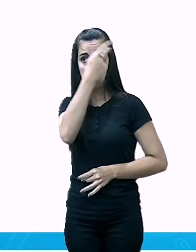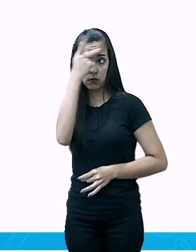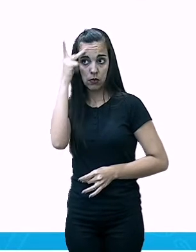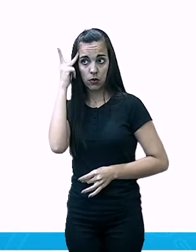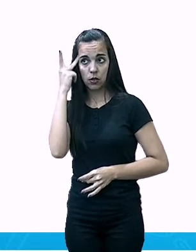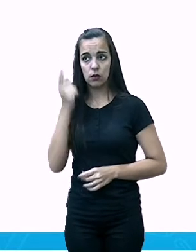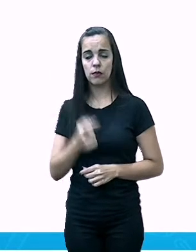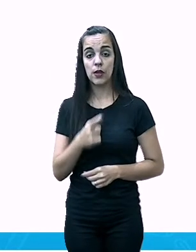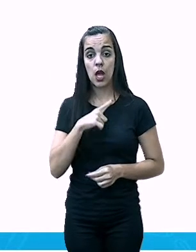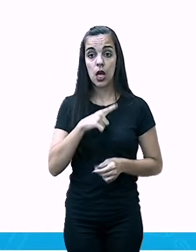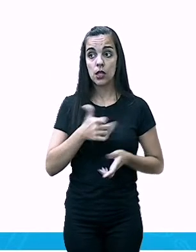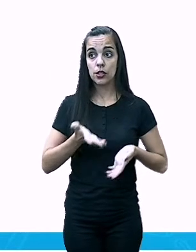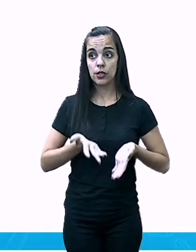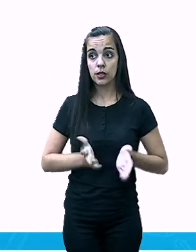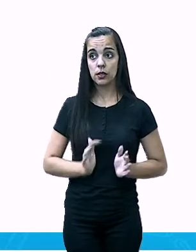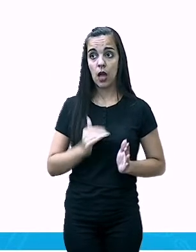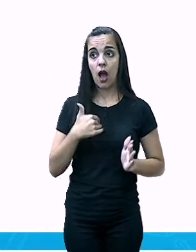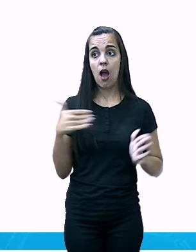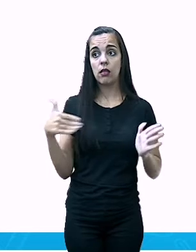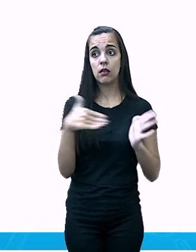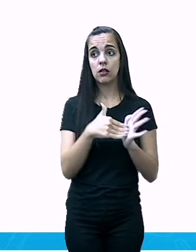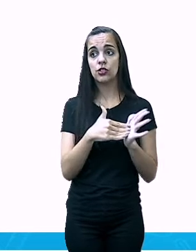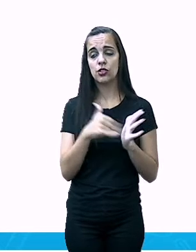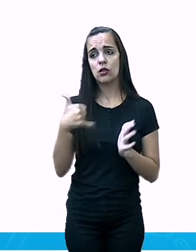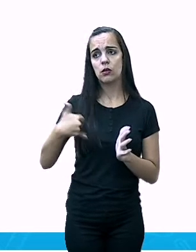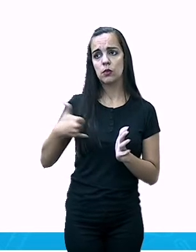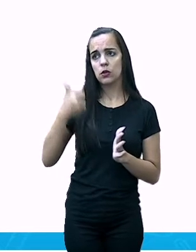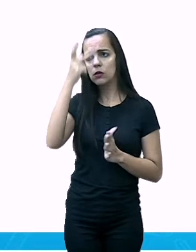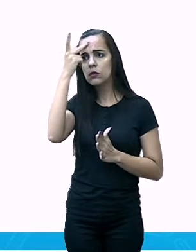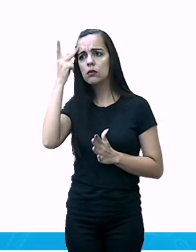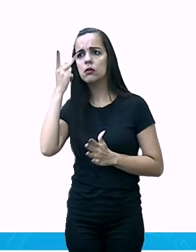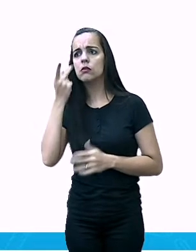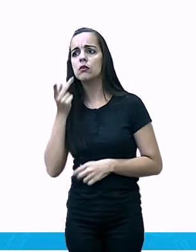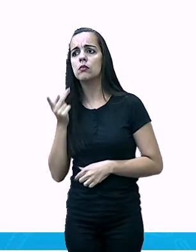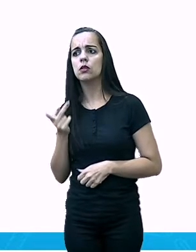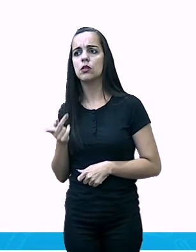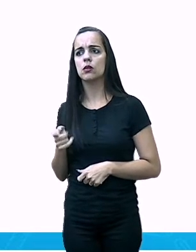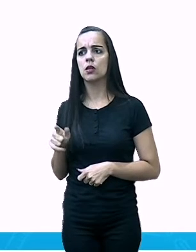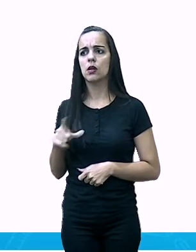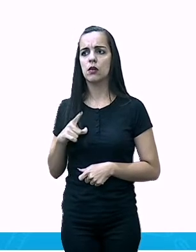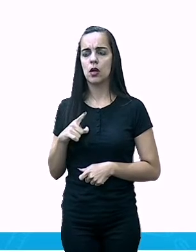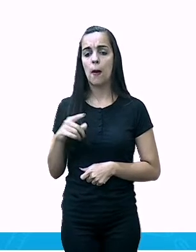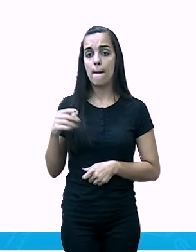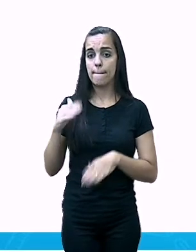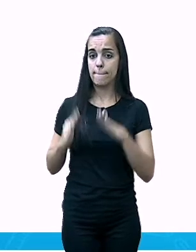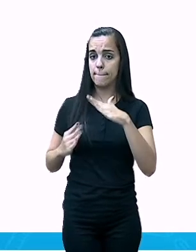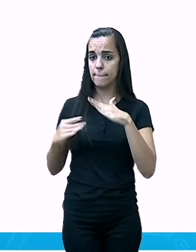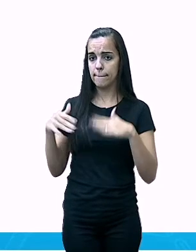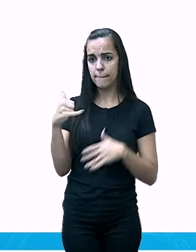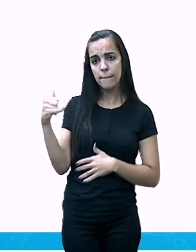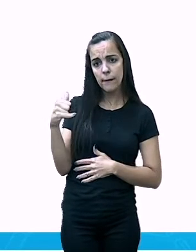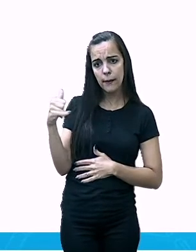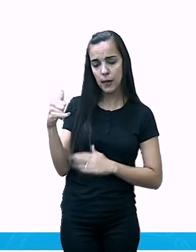de nascimentos, e também a idade das pessoas, no mínimo e no máximo. E fazer uma divisão.